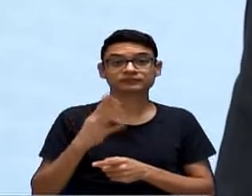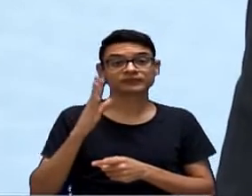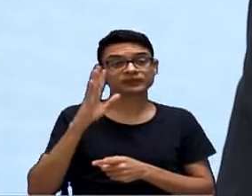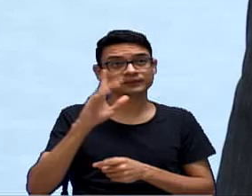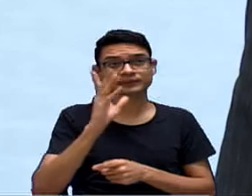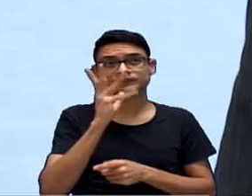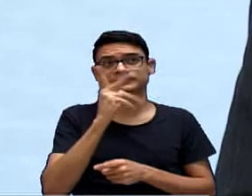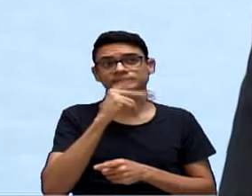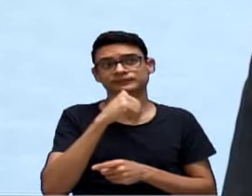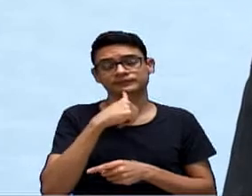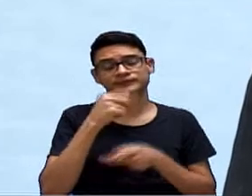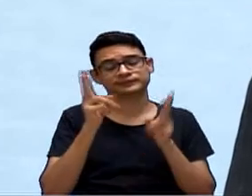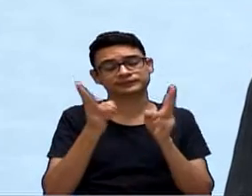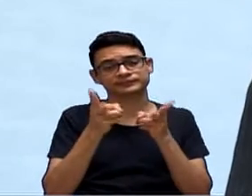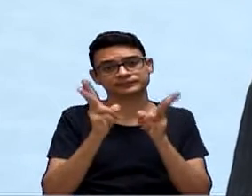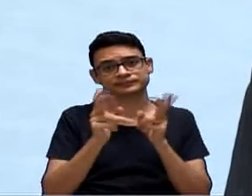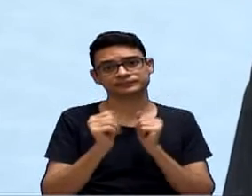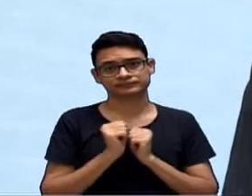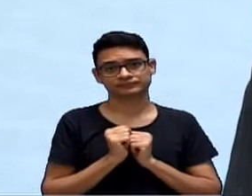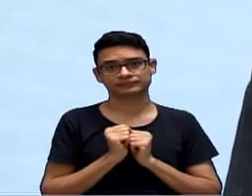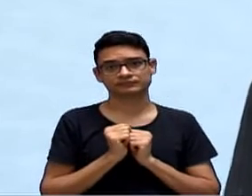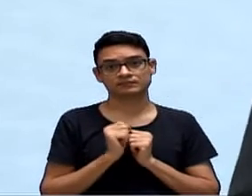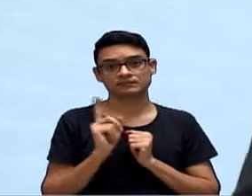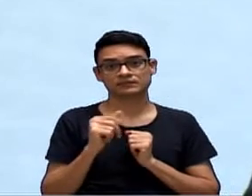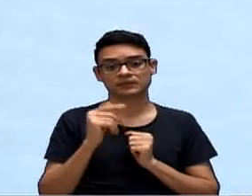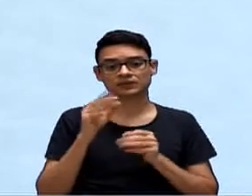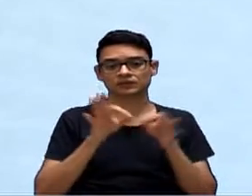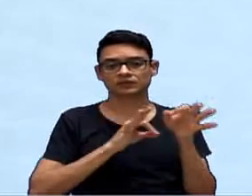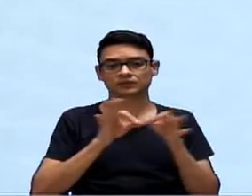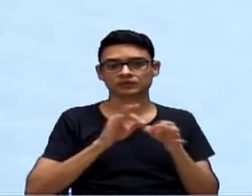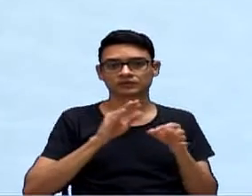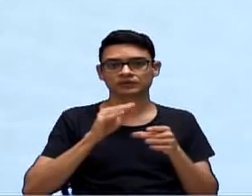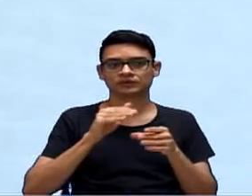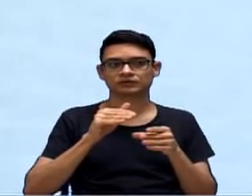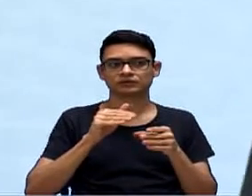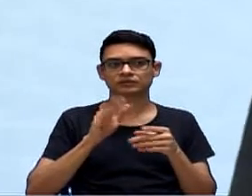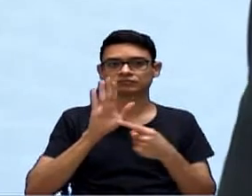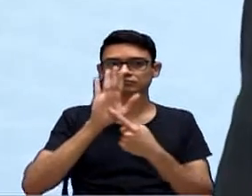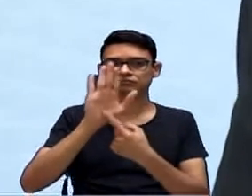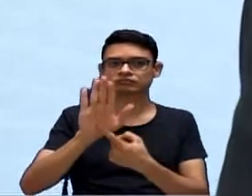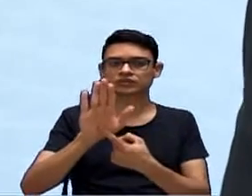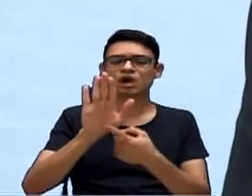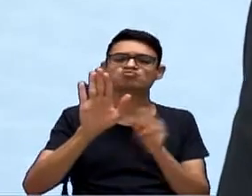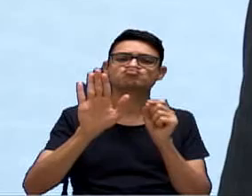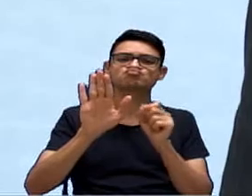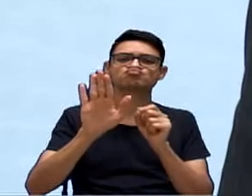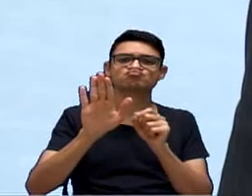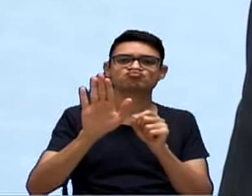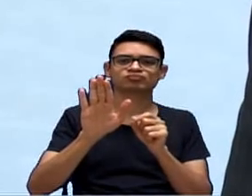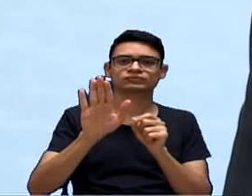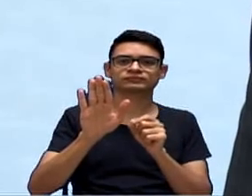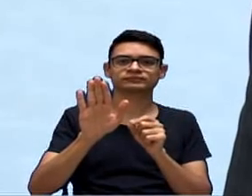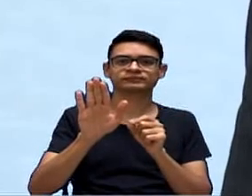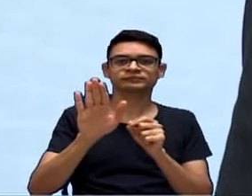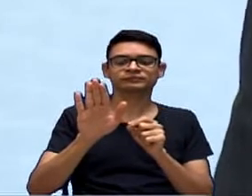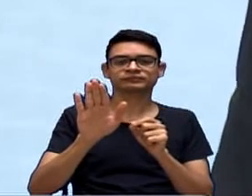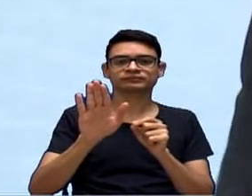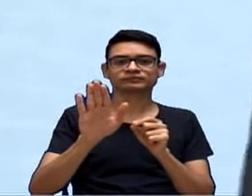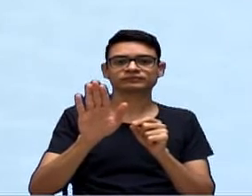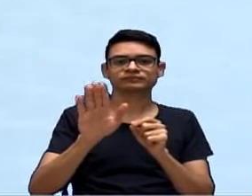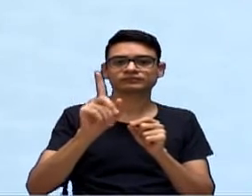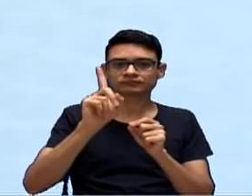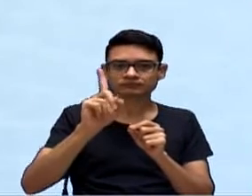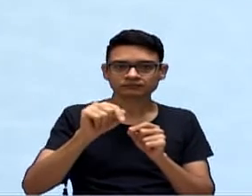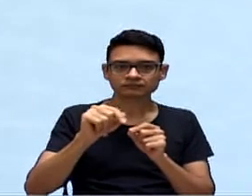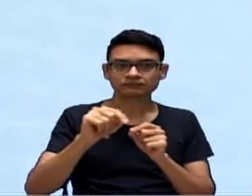demorado. Mas o que nós trazemos com esse projeto, o que nós trazemos com esse projeto, é